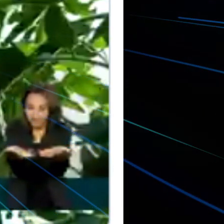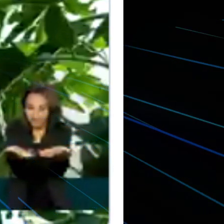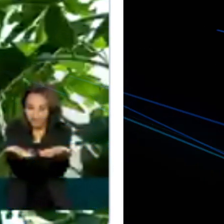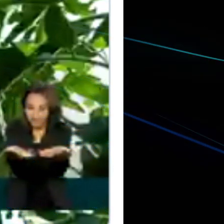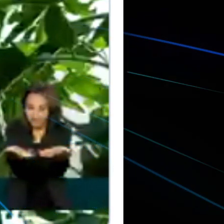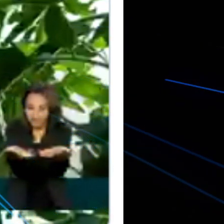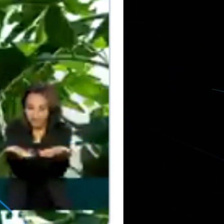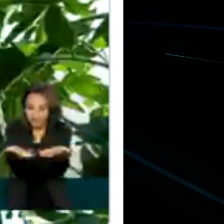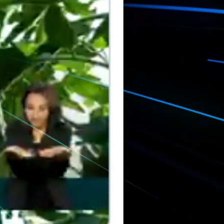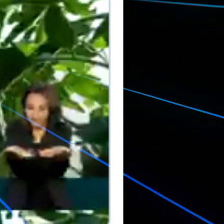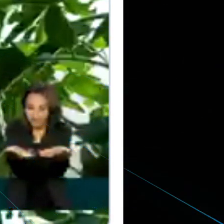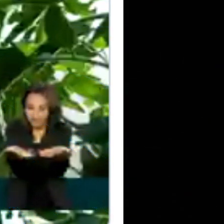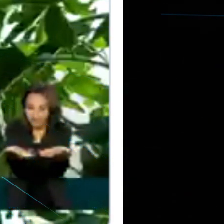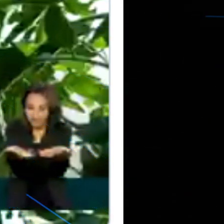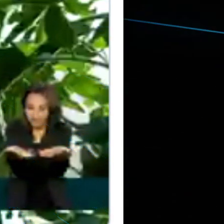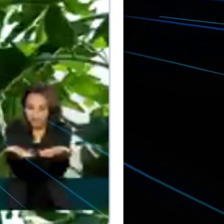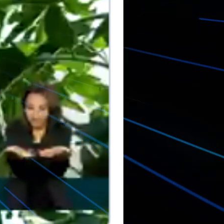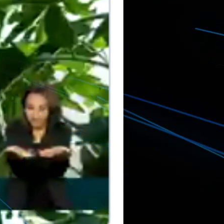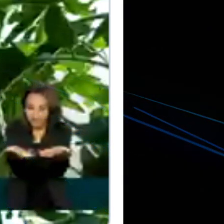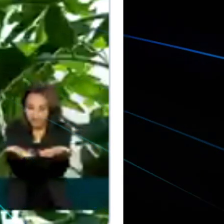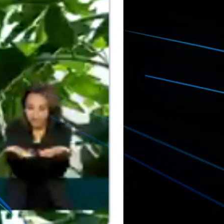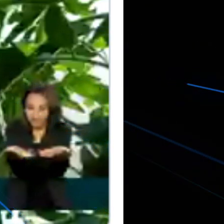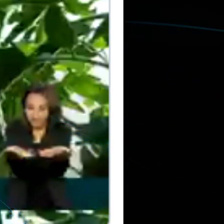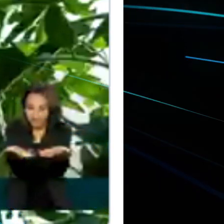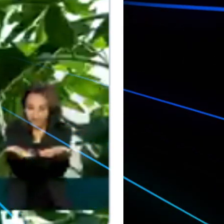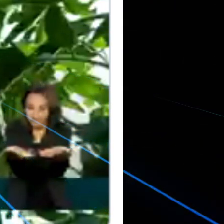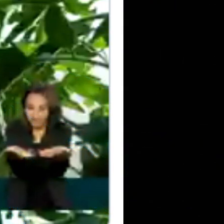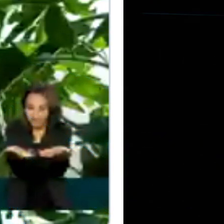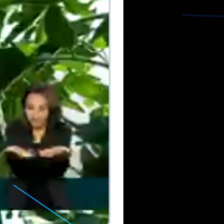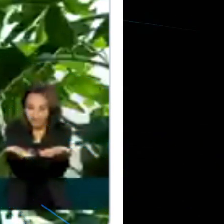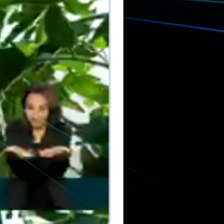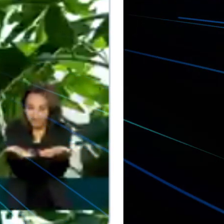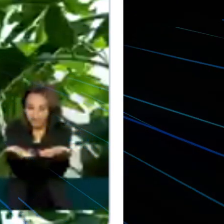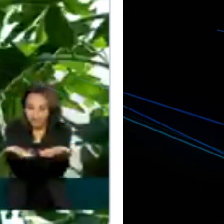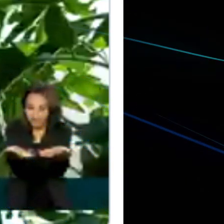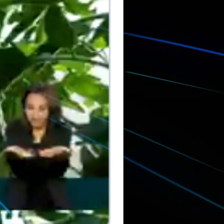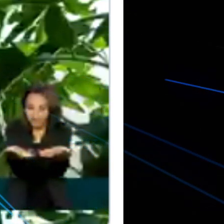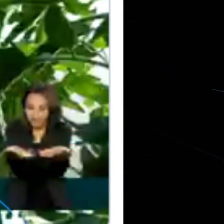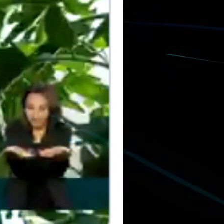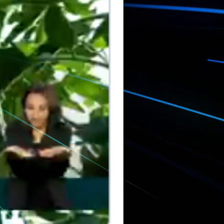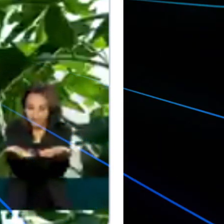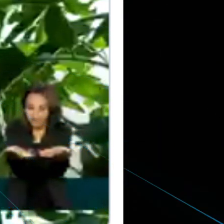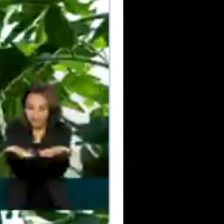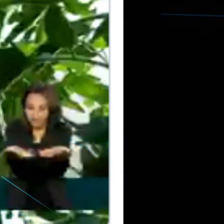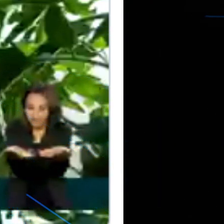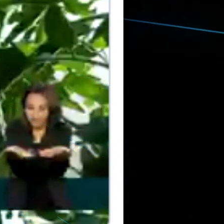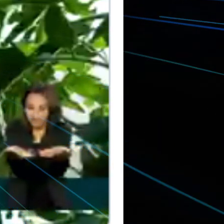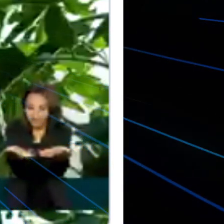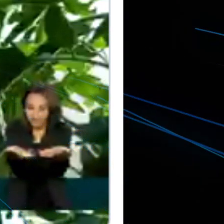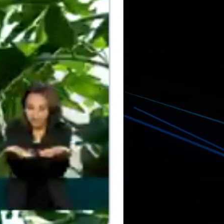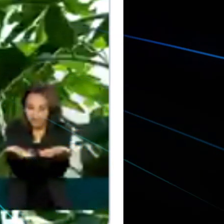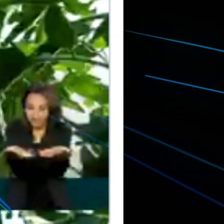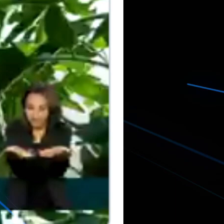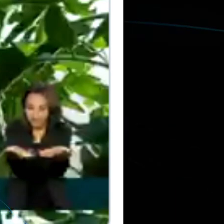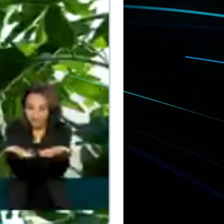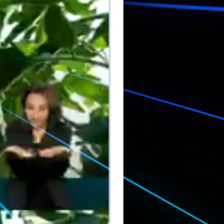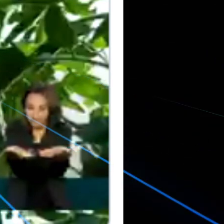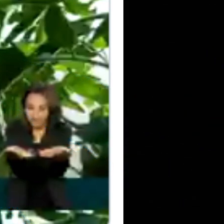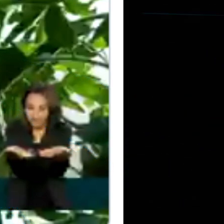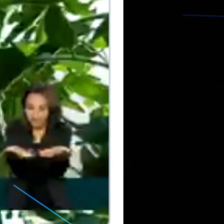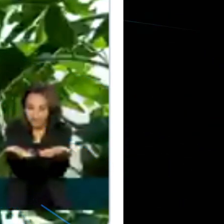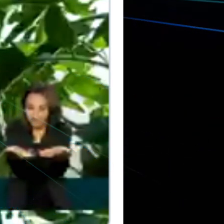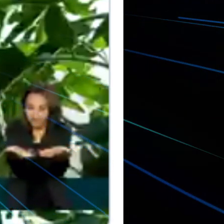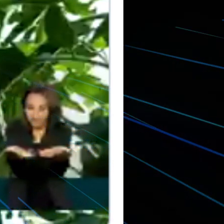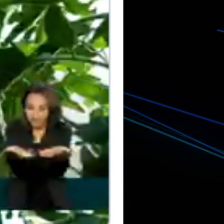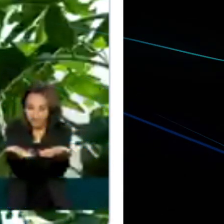precisa. É o programa de aquisição de alimentos que tem importância fundamental durante a pandemia. Só no ano passado, o governo do Brasil